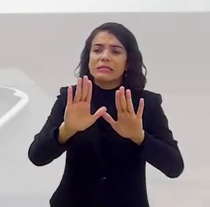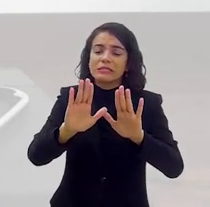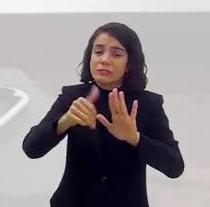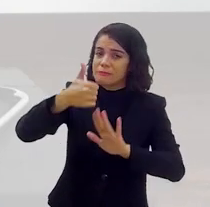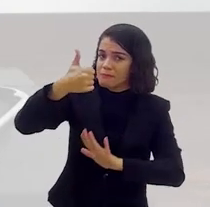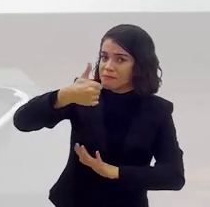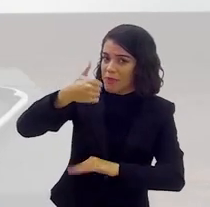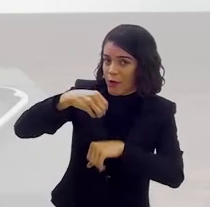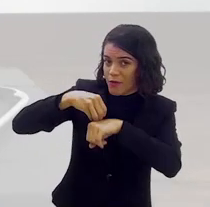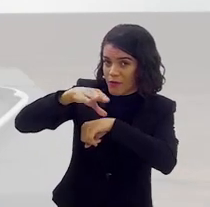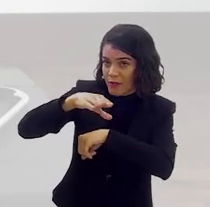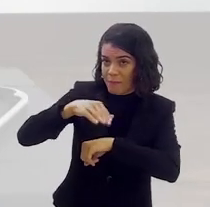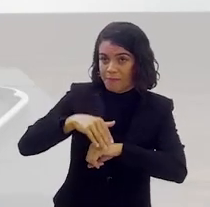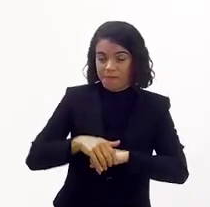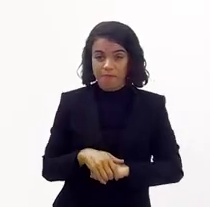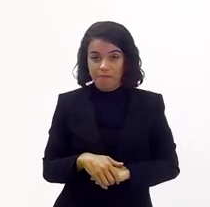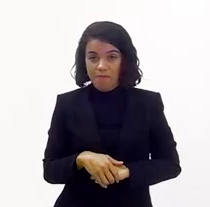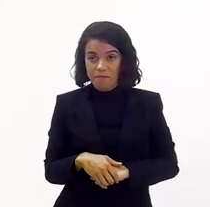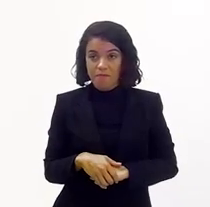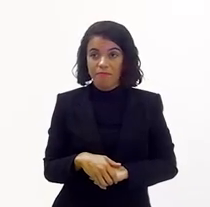falar uma coisa antes disso.